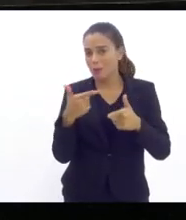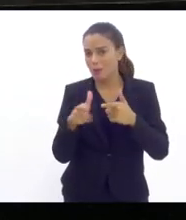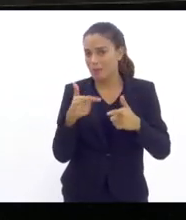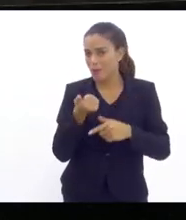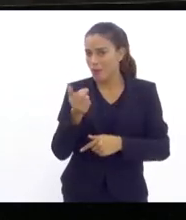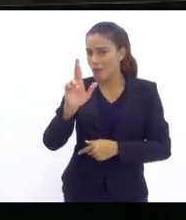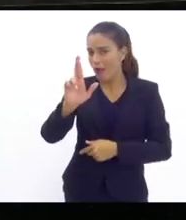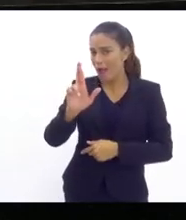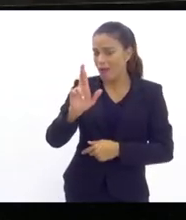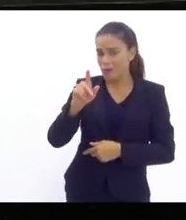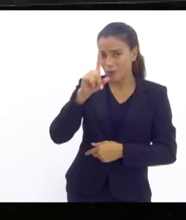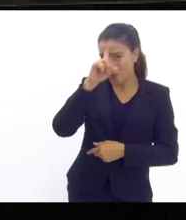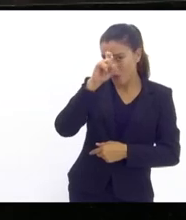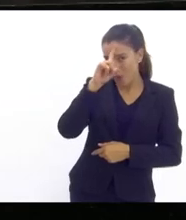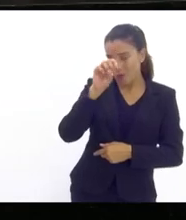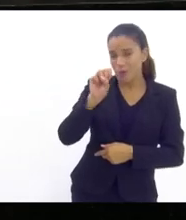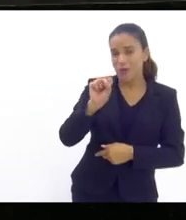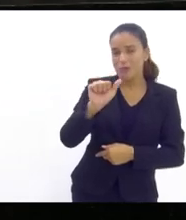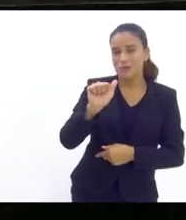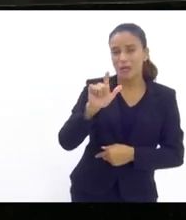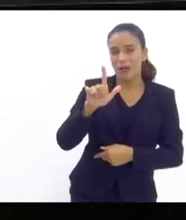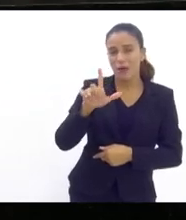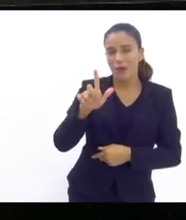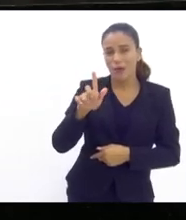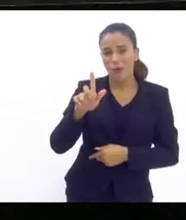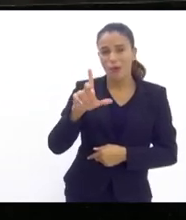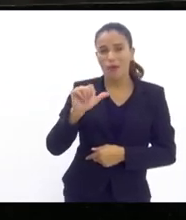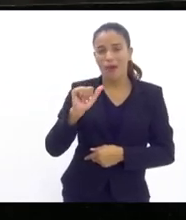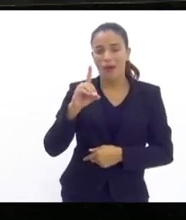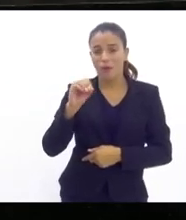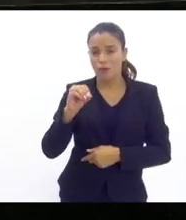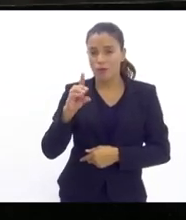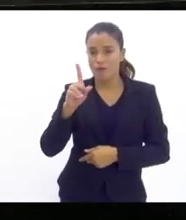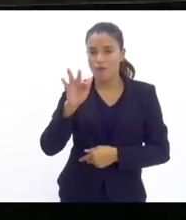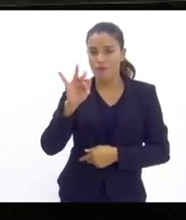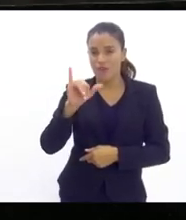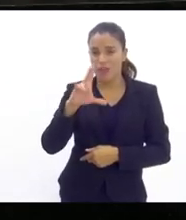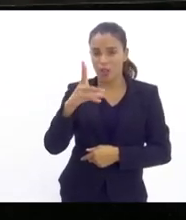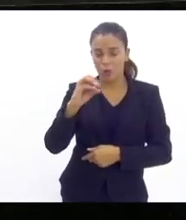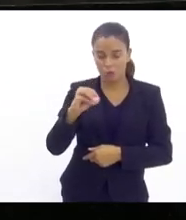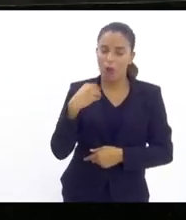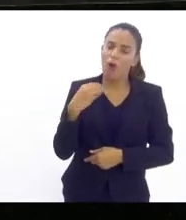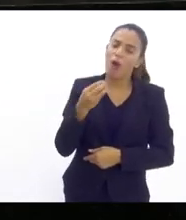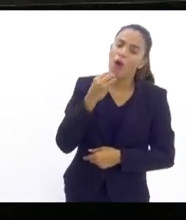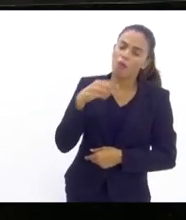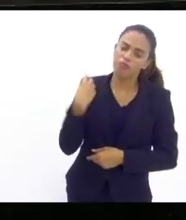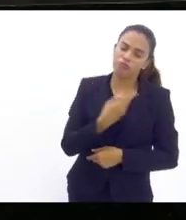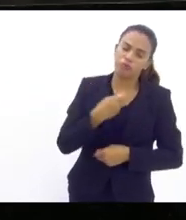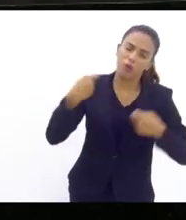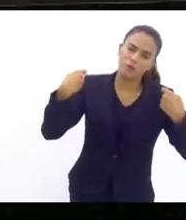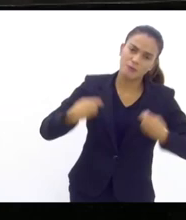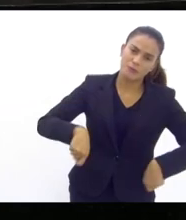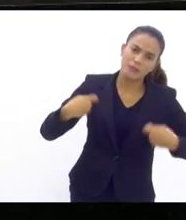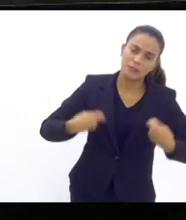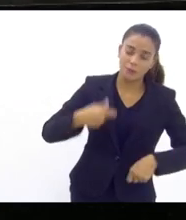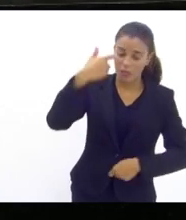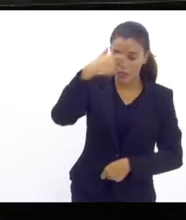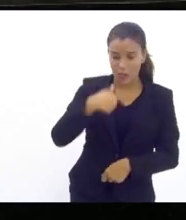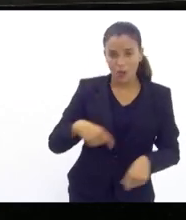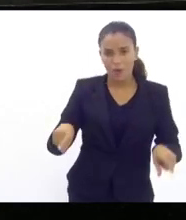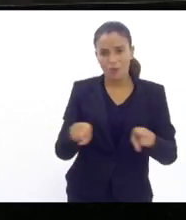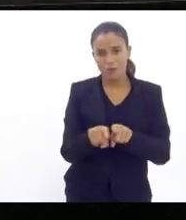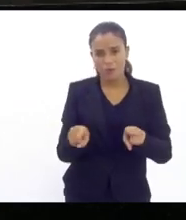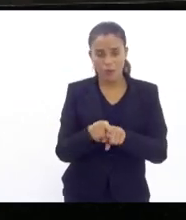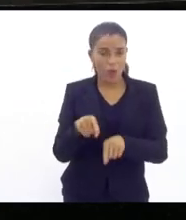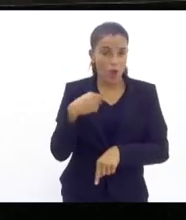-condicionados do hospital Salgado Filho é claro que nós devemos e eu deputado Dandes